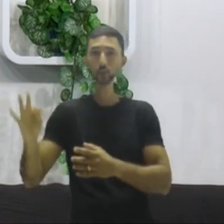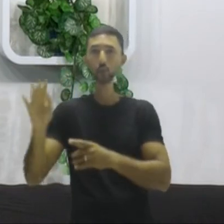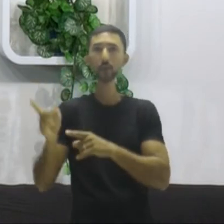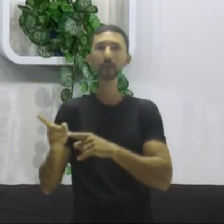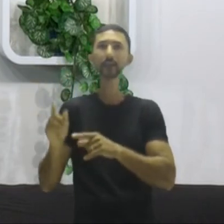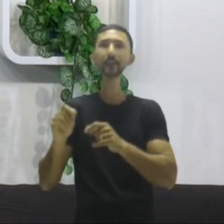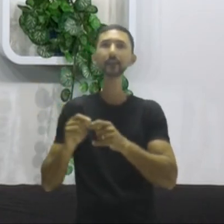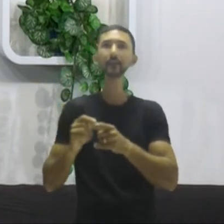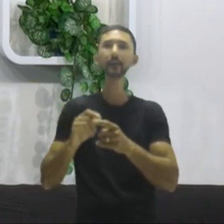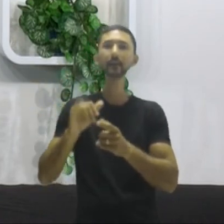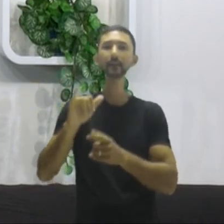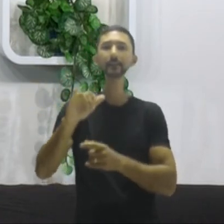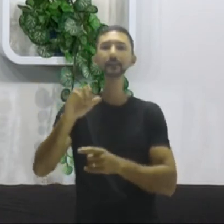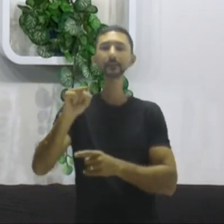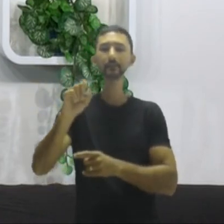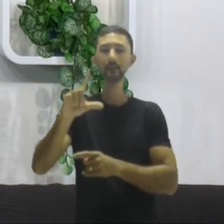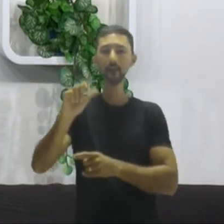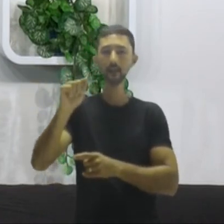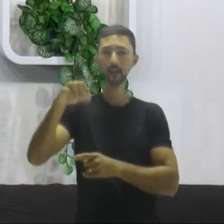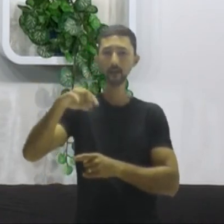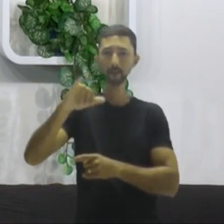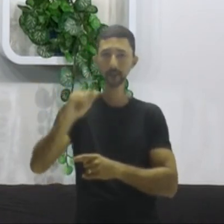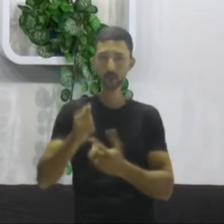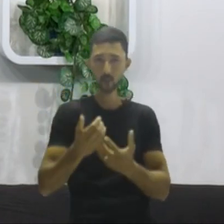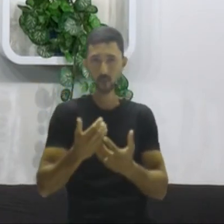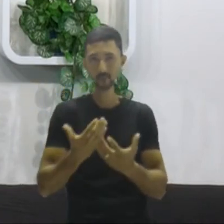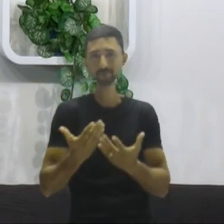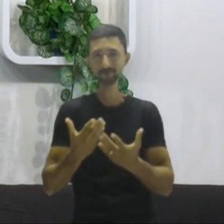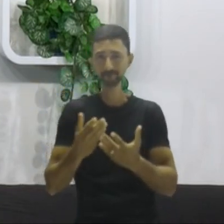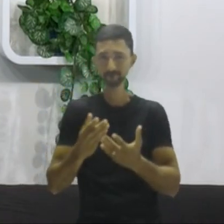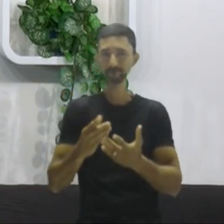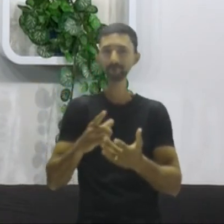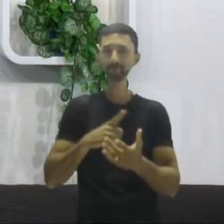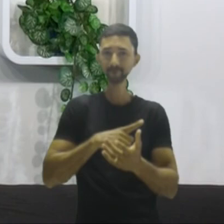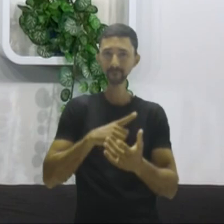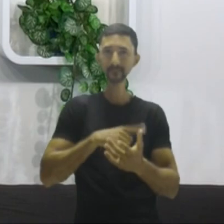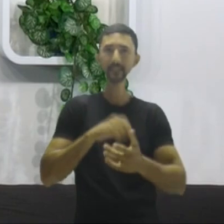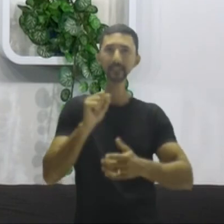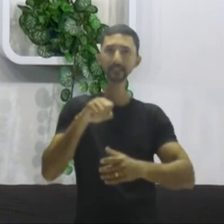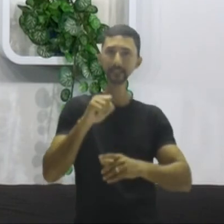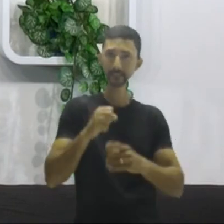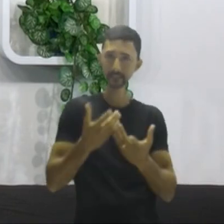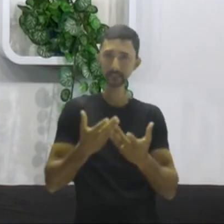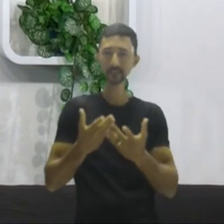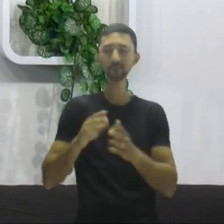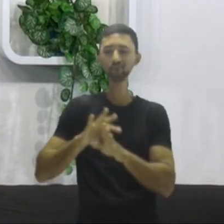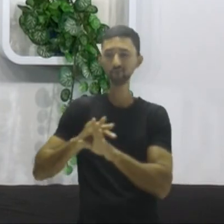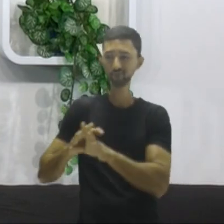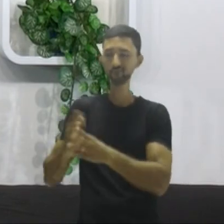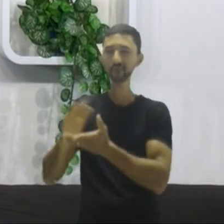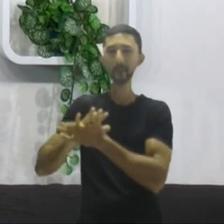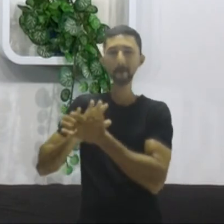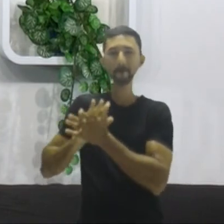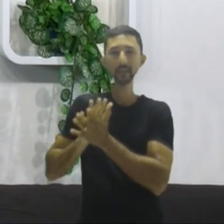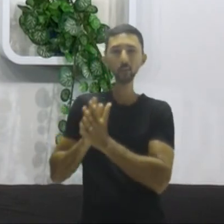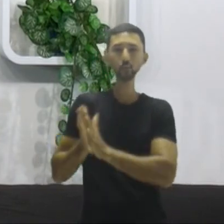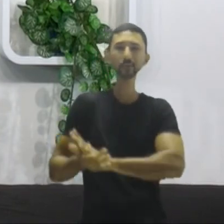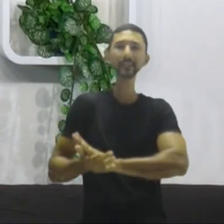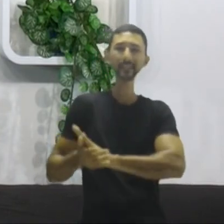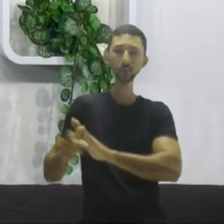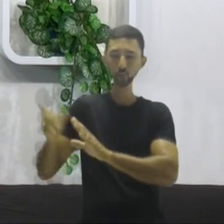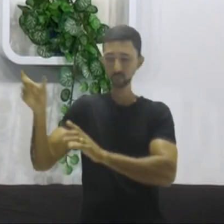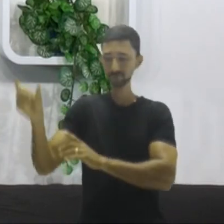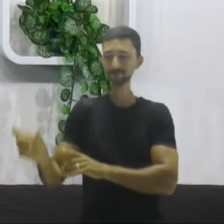país islâmico. Existe, sim, uma islamofobia, ou seja, um